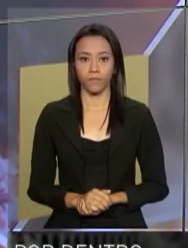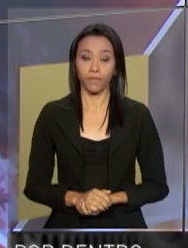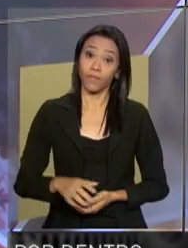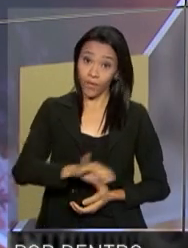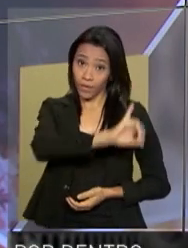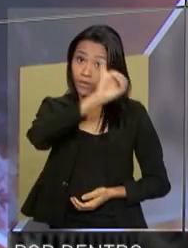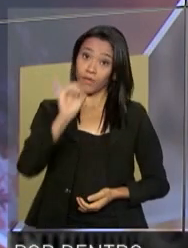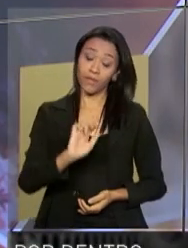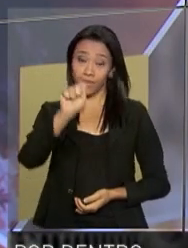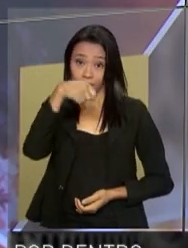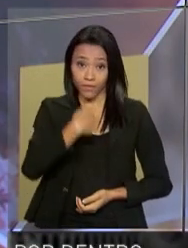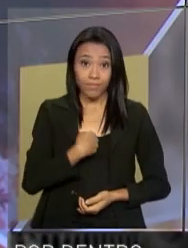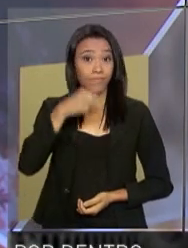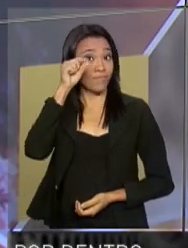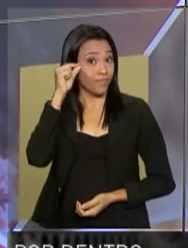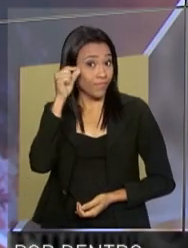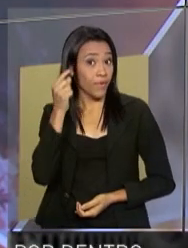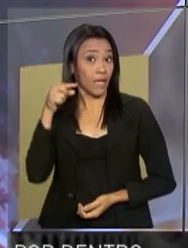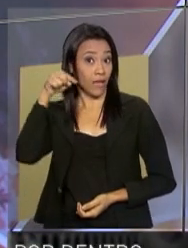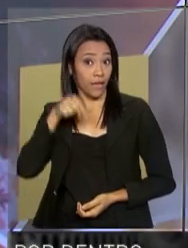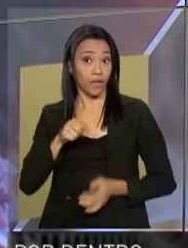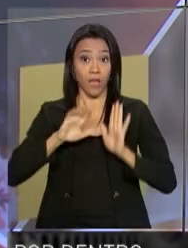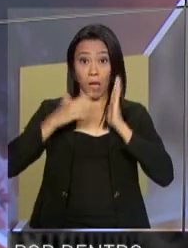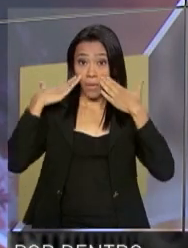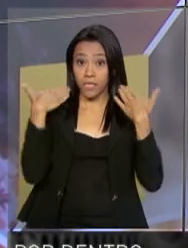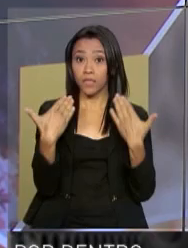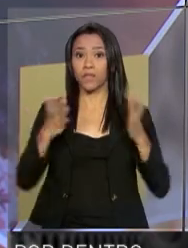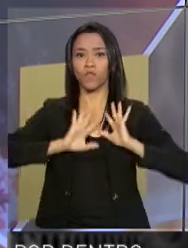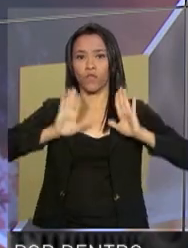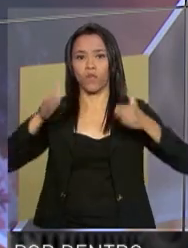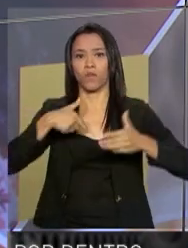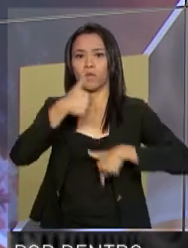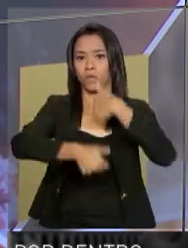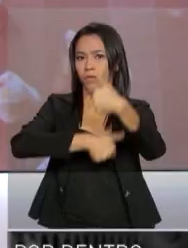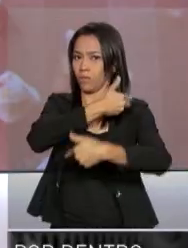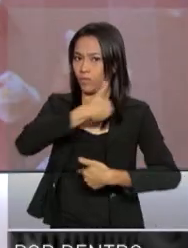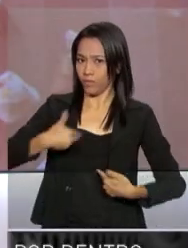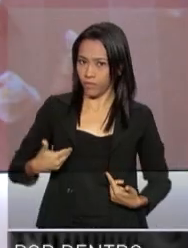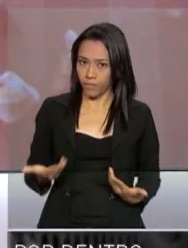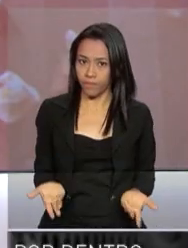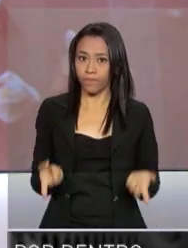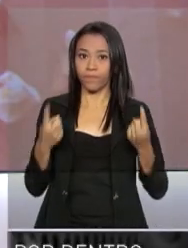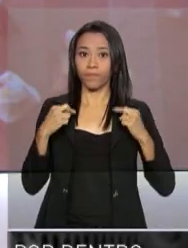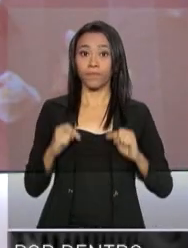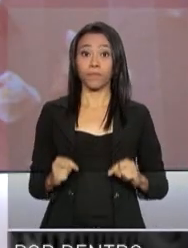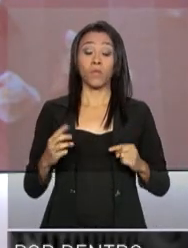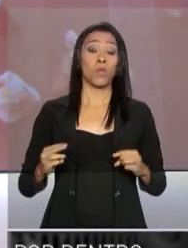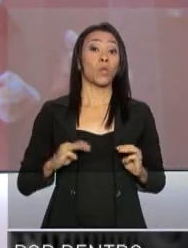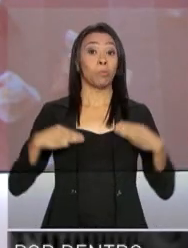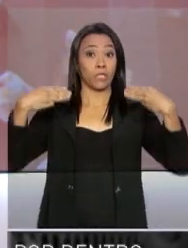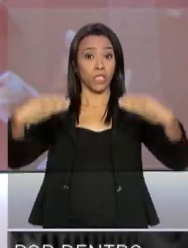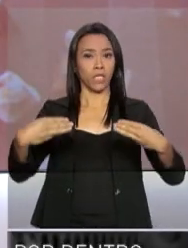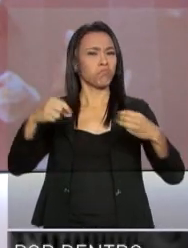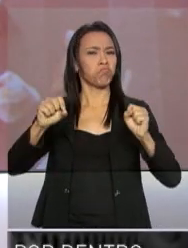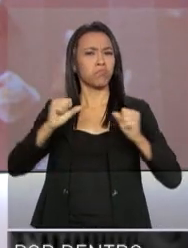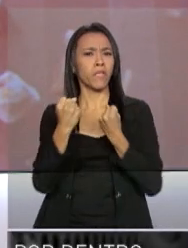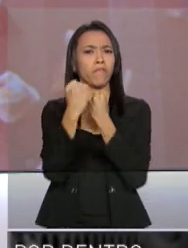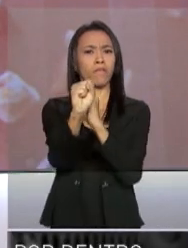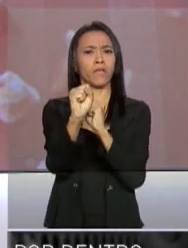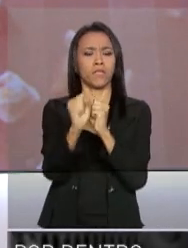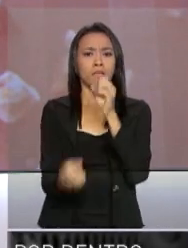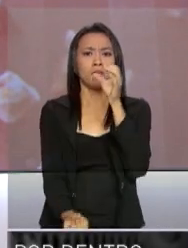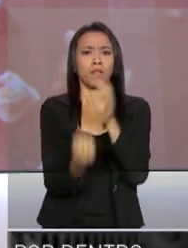Olá, eu sou Renata Corsini e este é o programa Por Dentro do Governo. O Ministério da Defesa vai lançar em